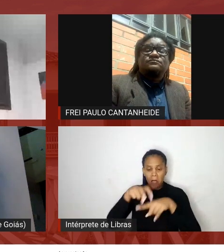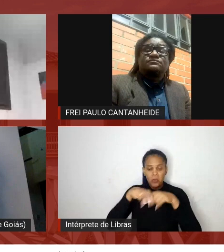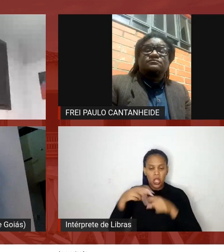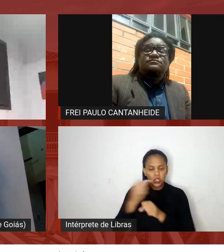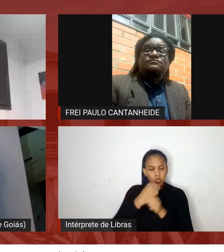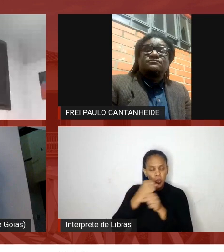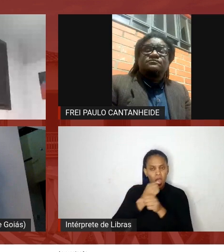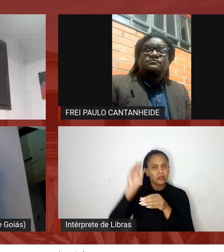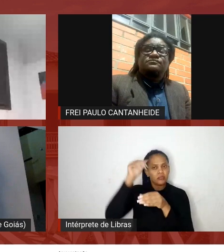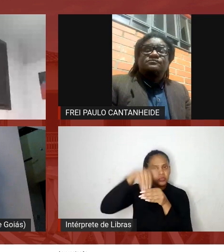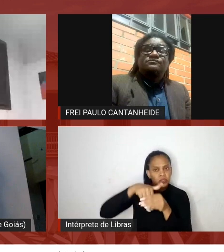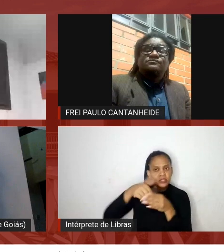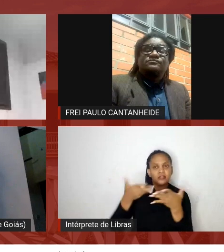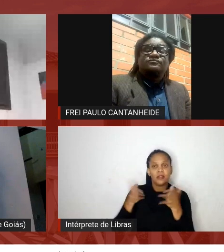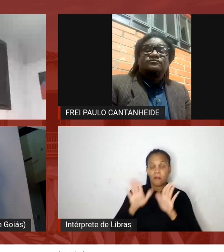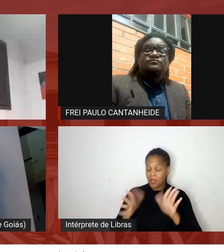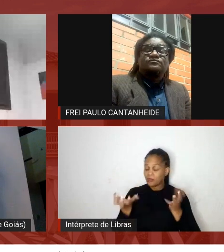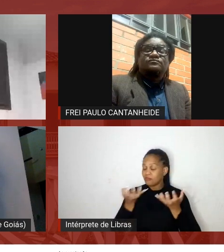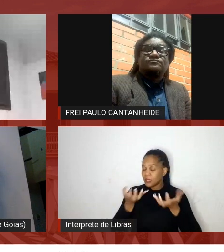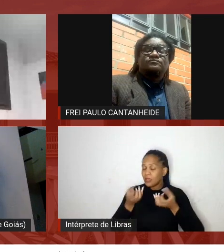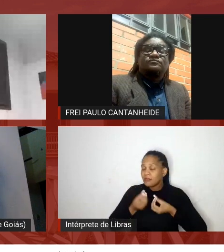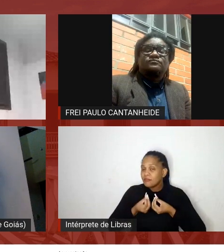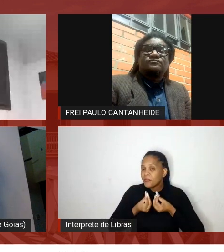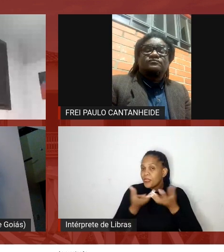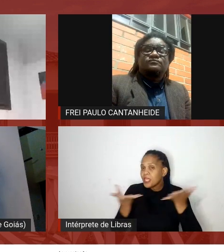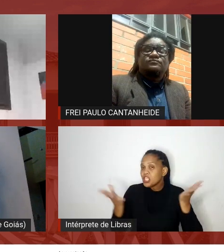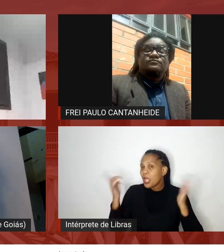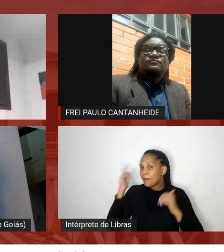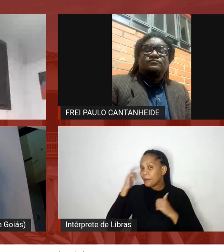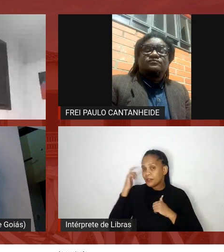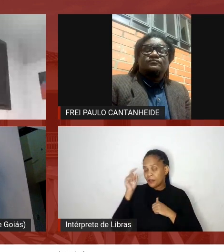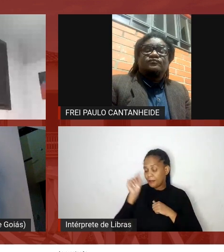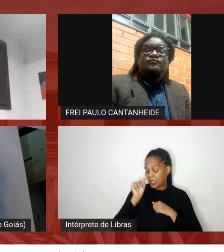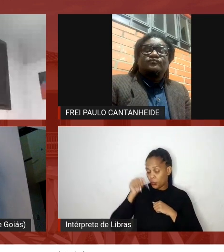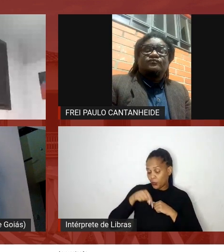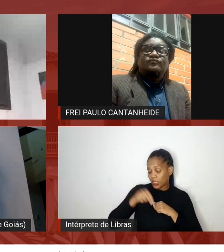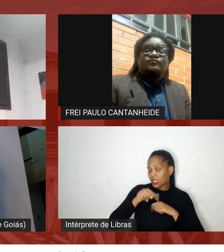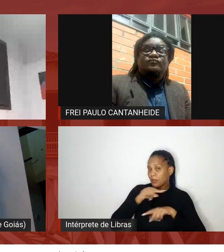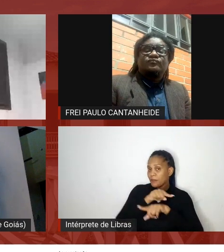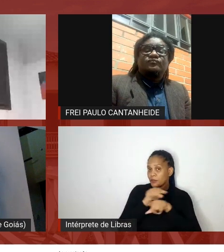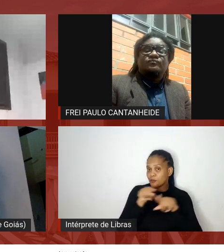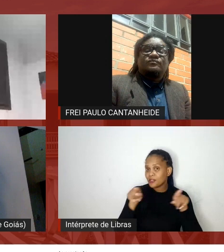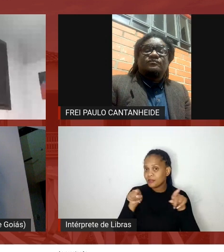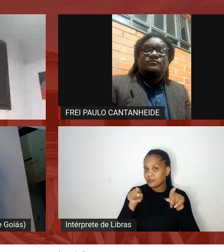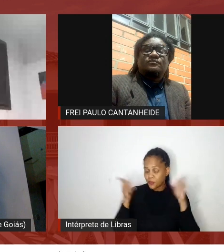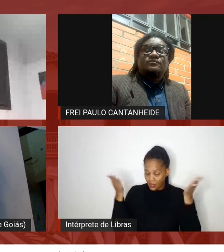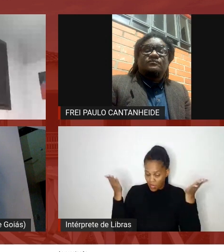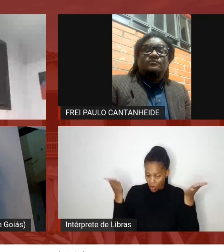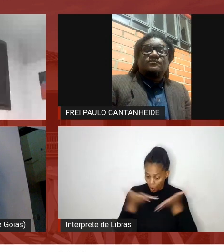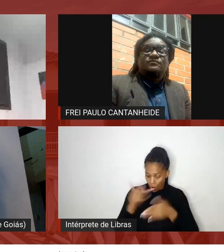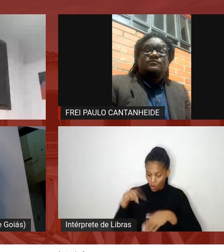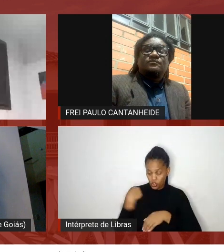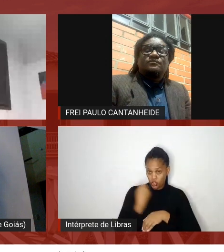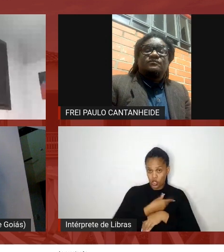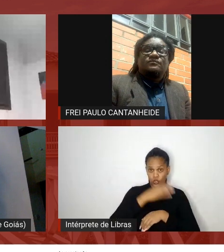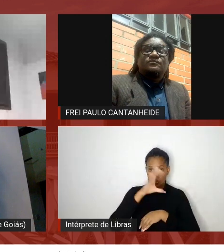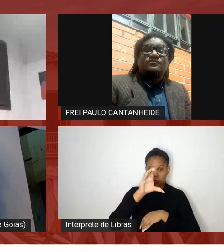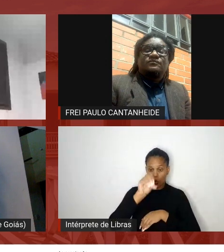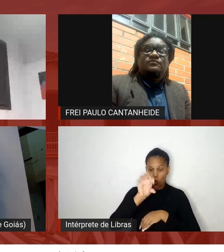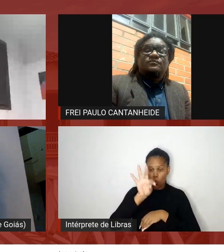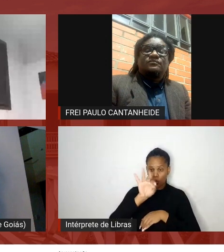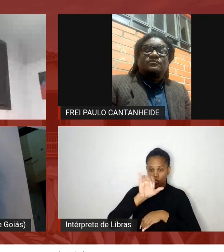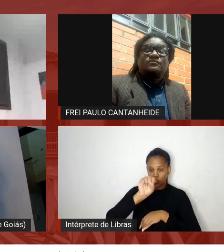eu queria deixar uma reflexão aqui para vocês estamos hoje como cotista cotista eu falo no